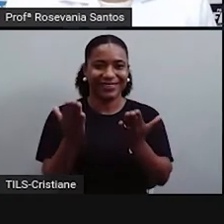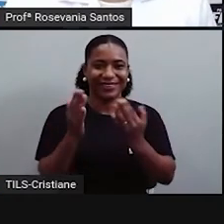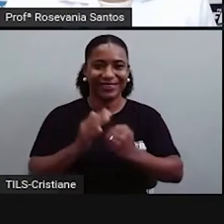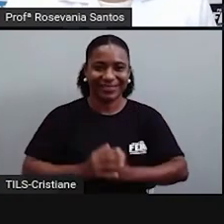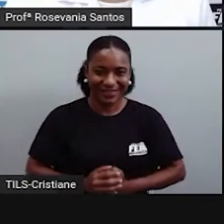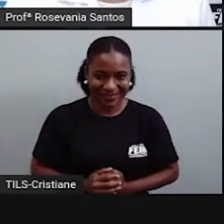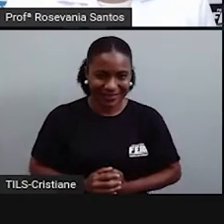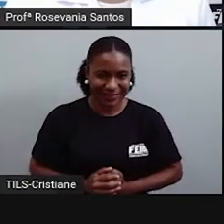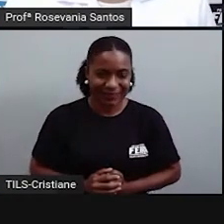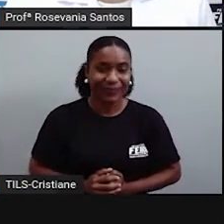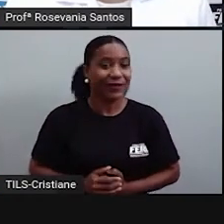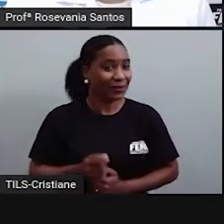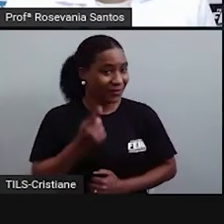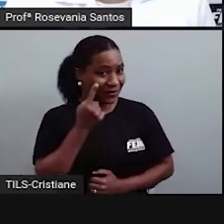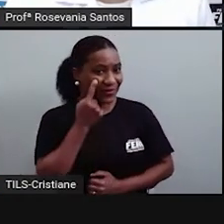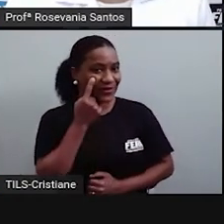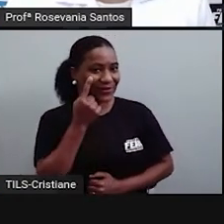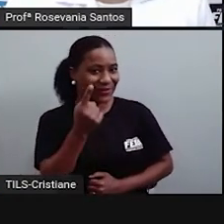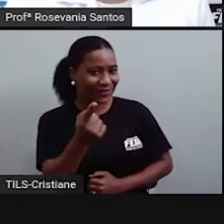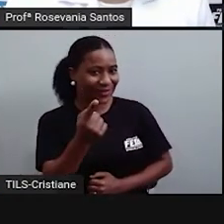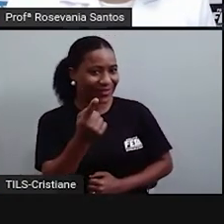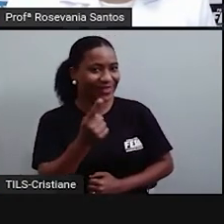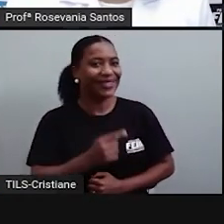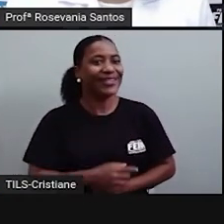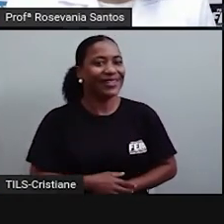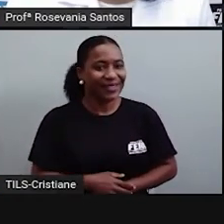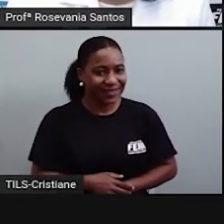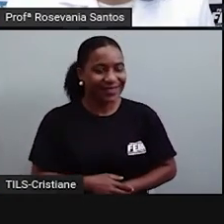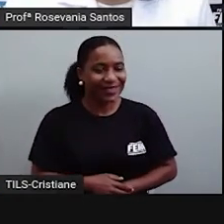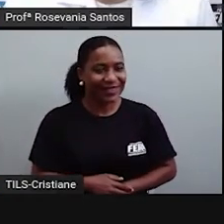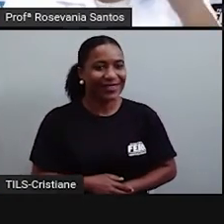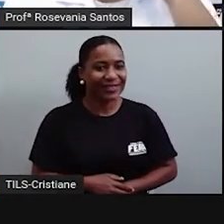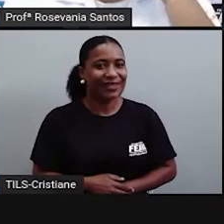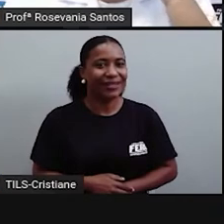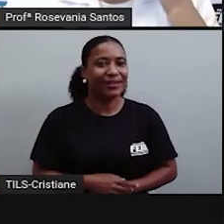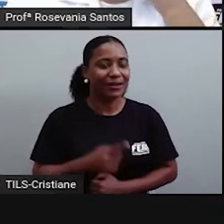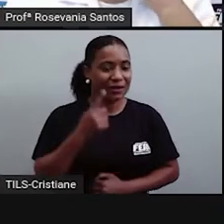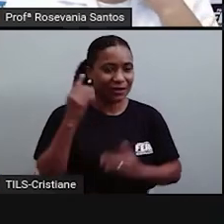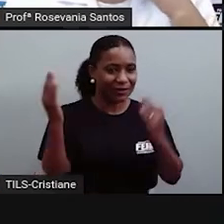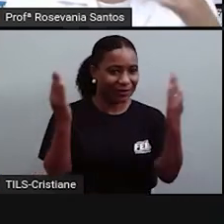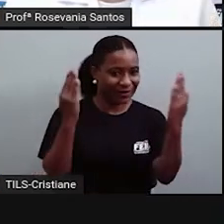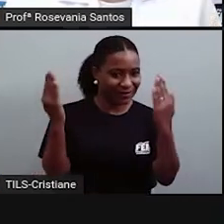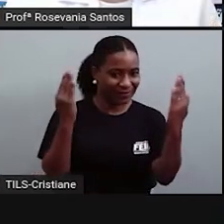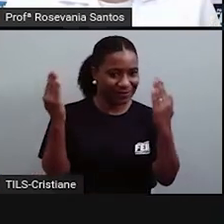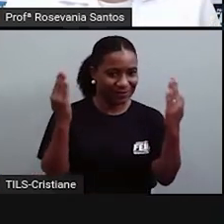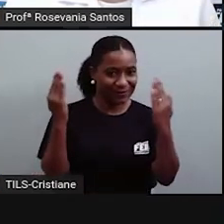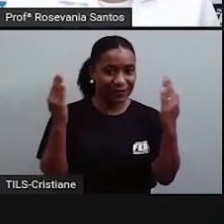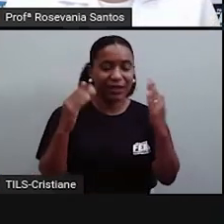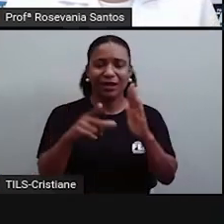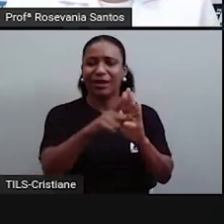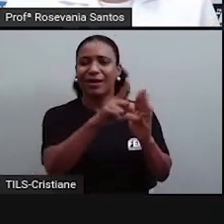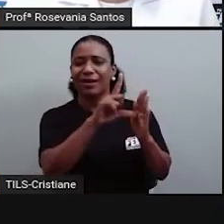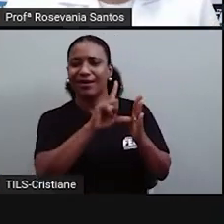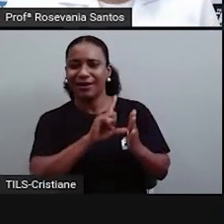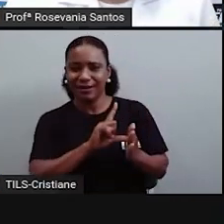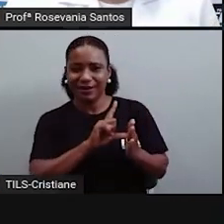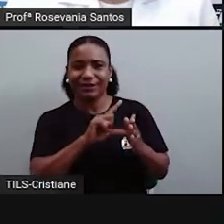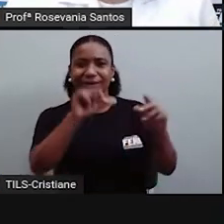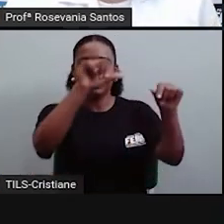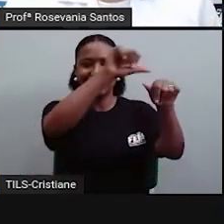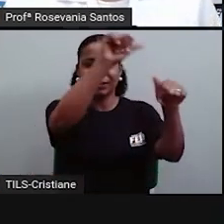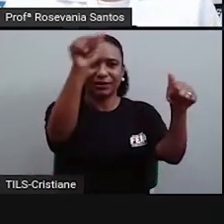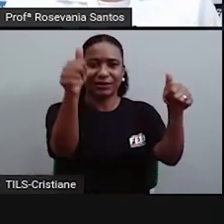Bom, então, só para a gente, né, fechar essa ideia. A gente percebe que, antes, a gente só tinha esse